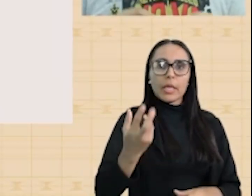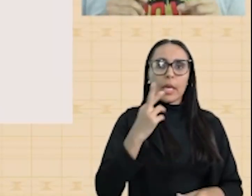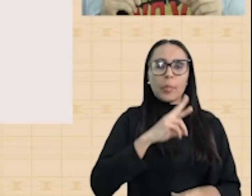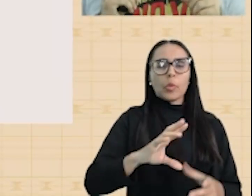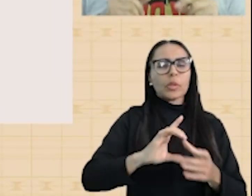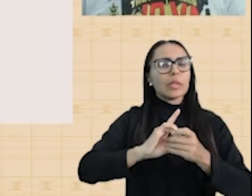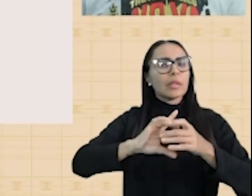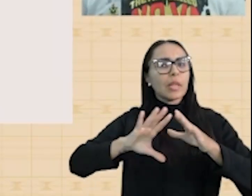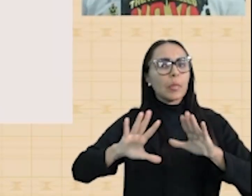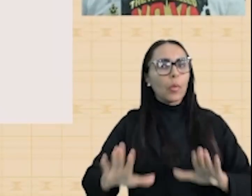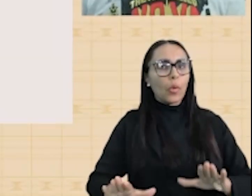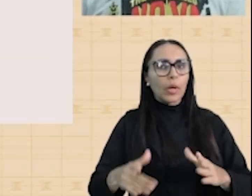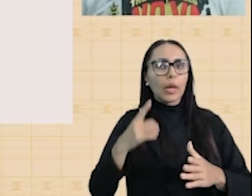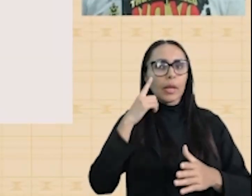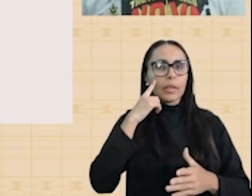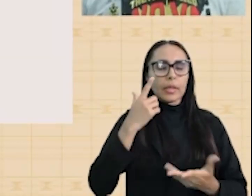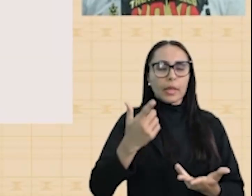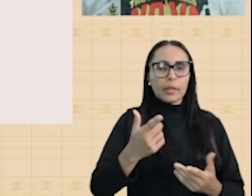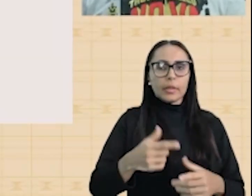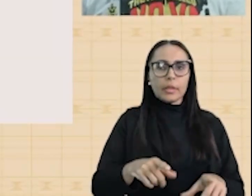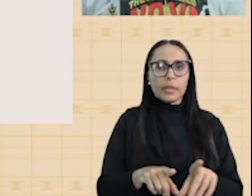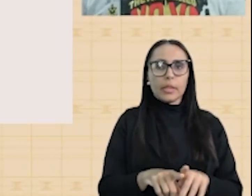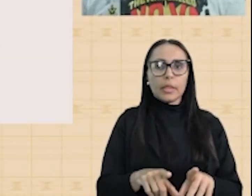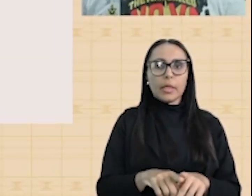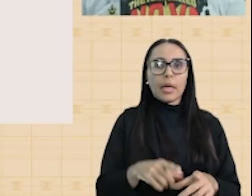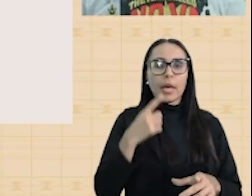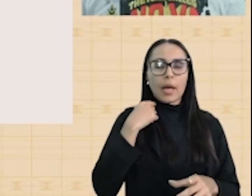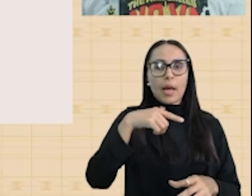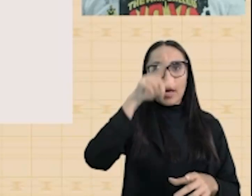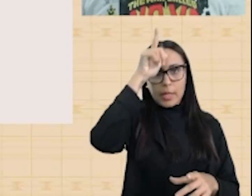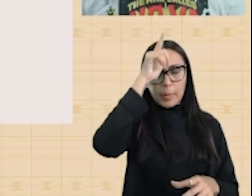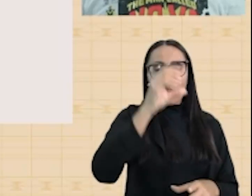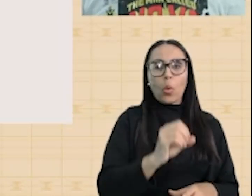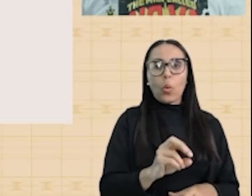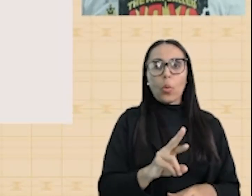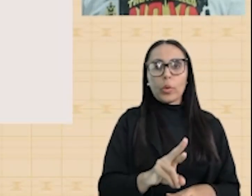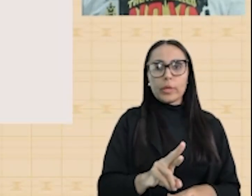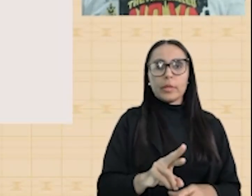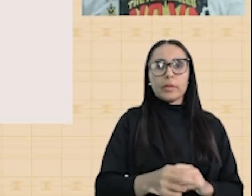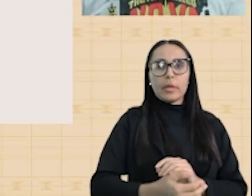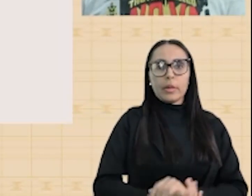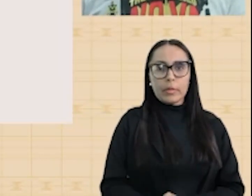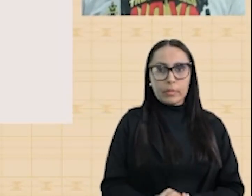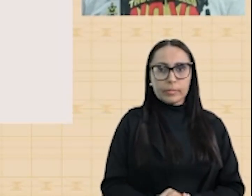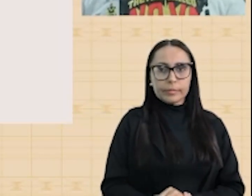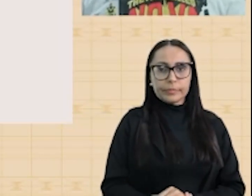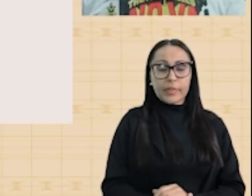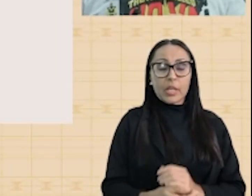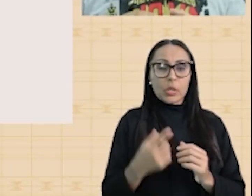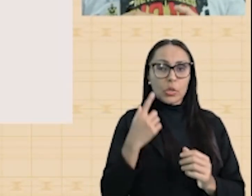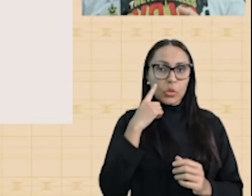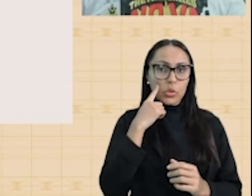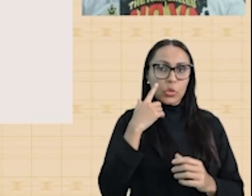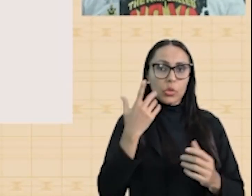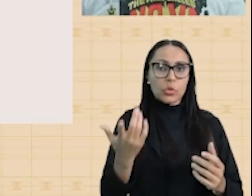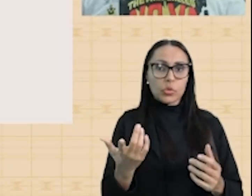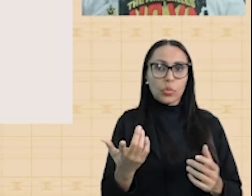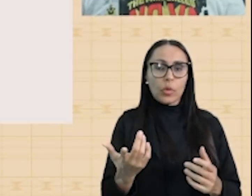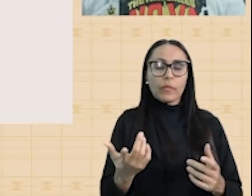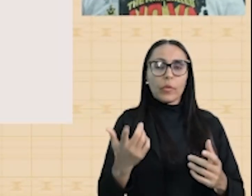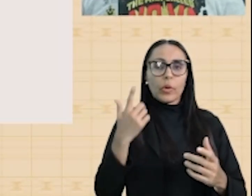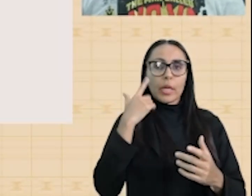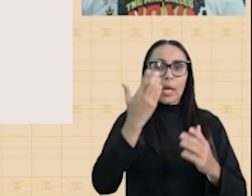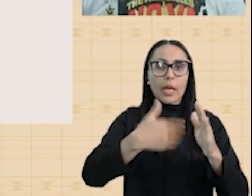Democrática Alemã, chamada de Alemanha Oriental. Isso refletiu a ideologia